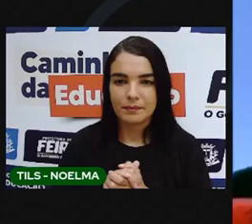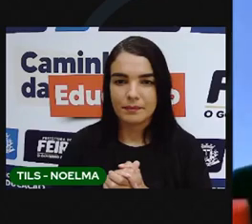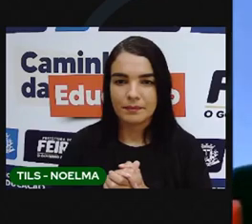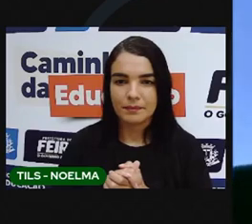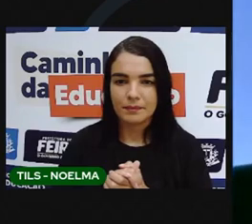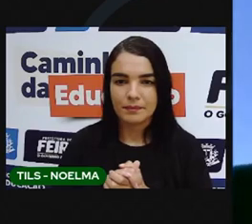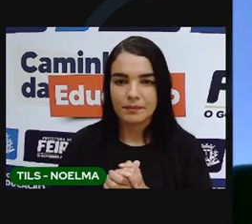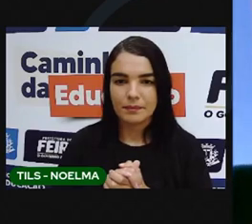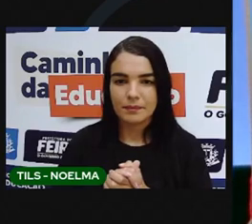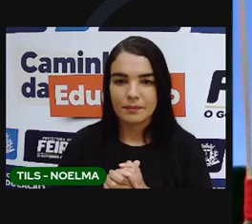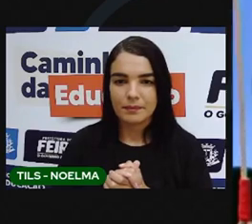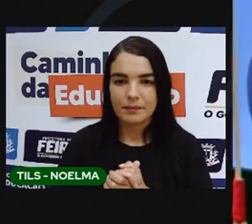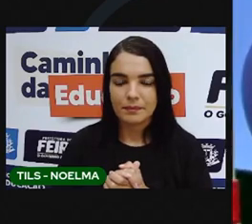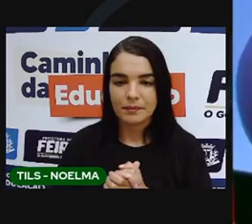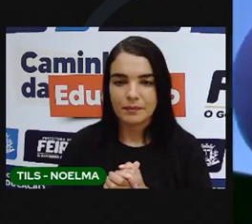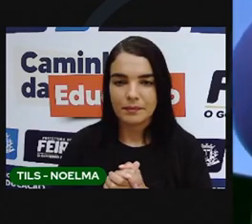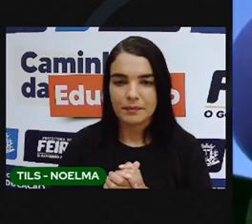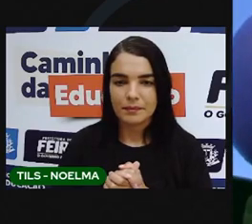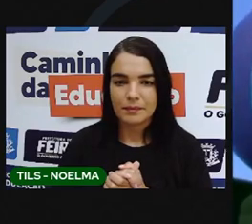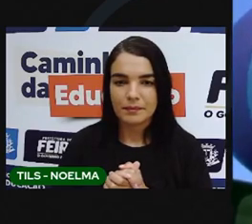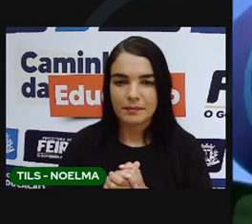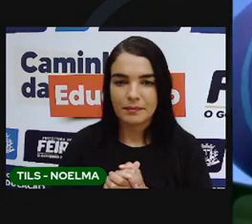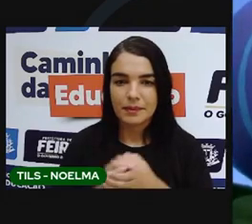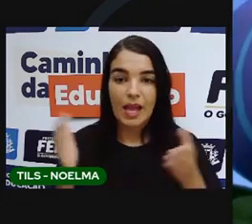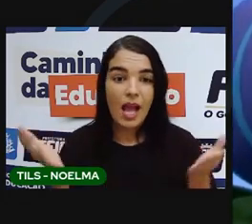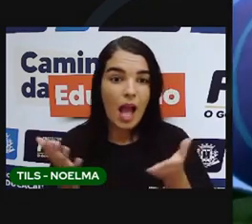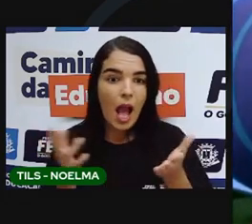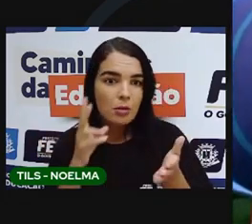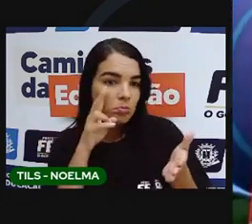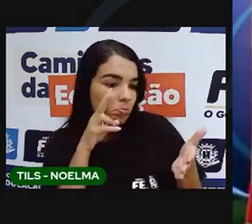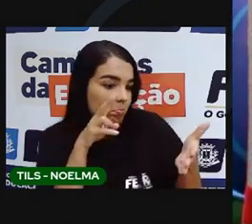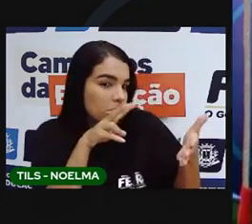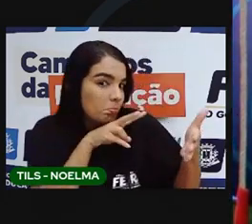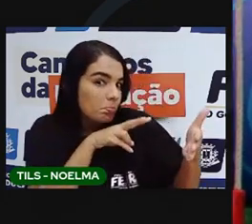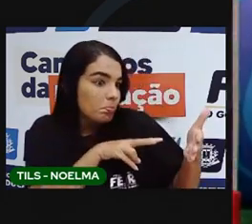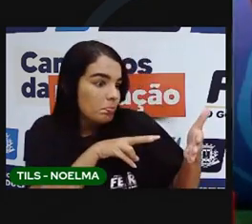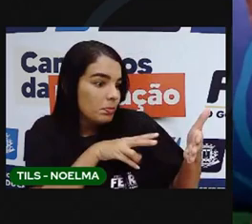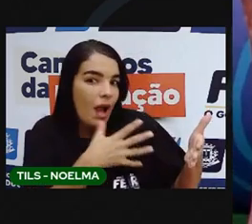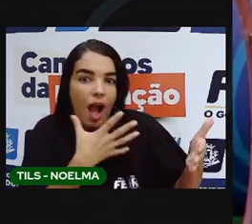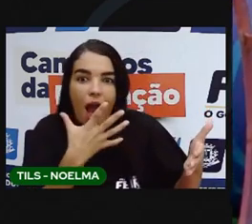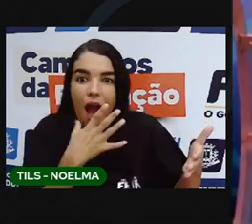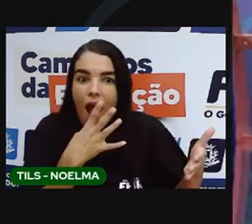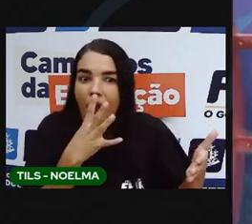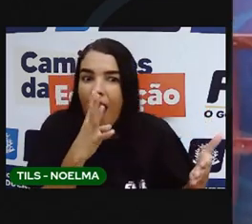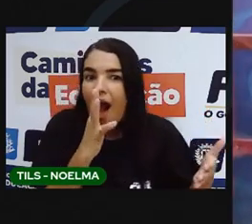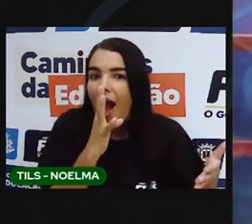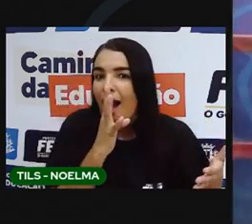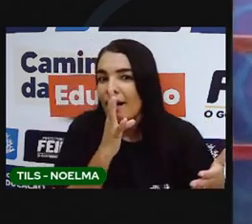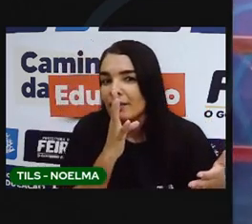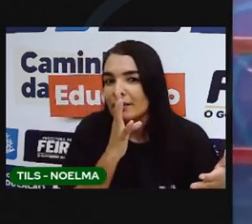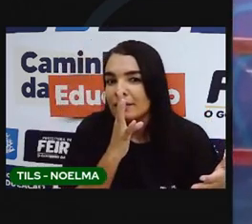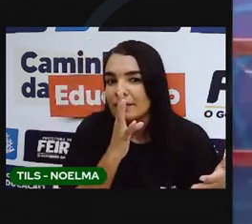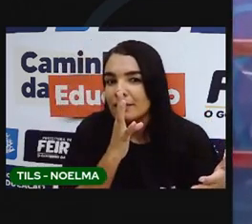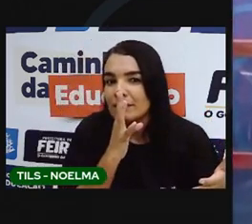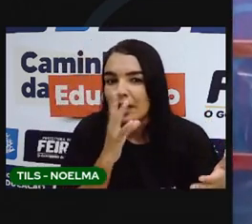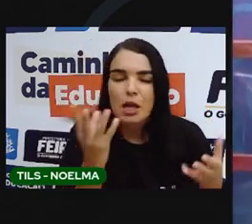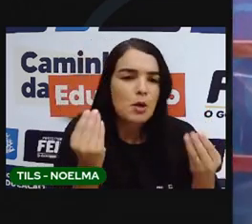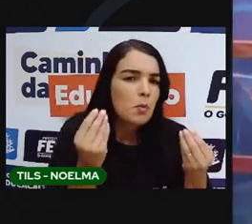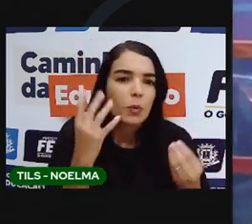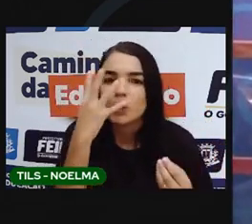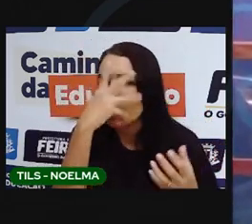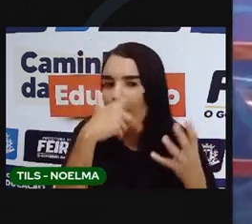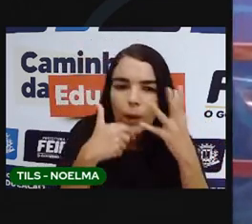Nossa, a gente vai te ver. Ai, nossa. Uau! Que lindo. O é lindo. O Brasil é lindo. Eu fico